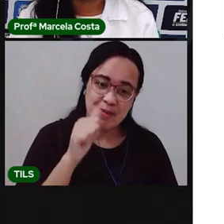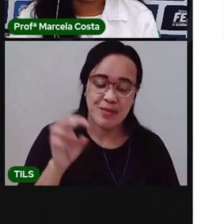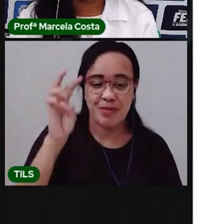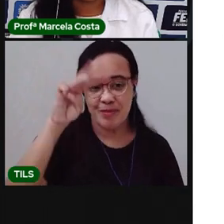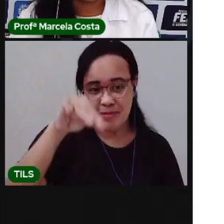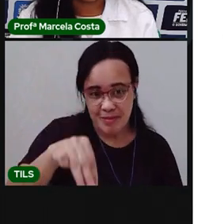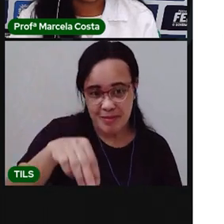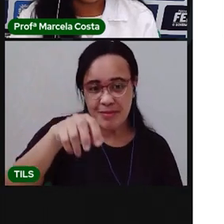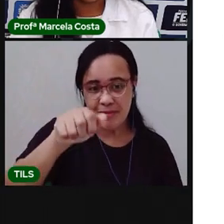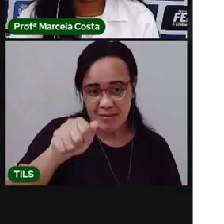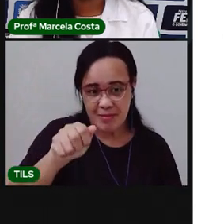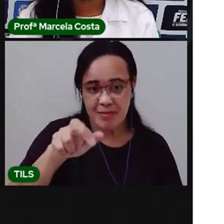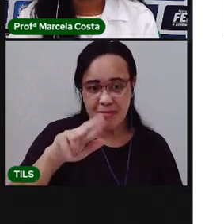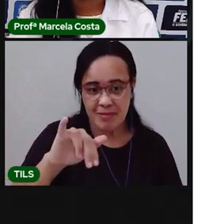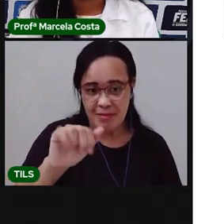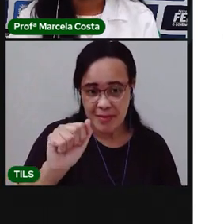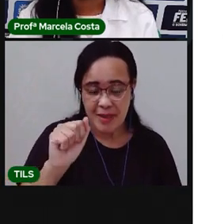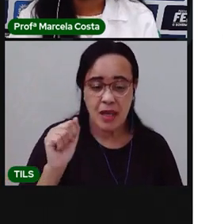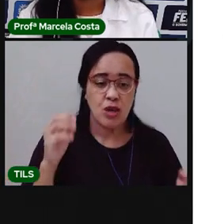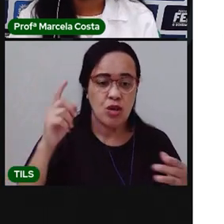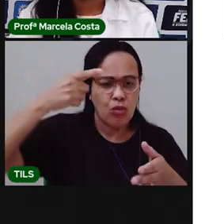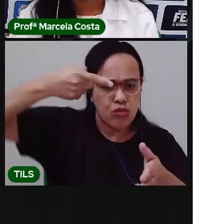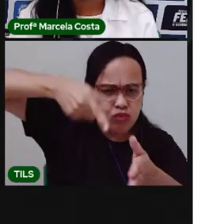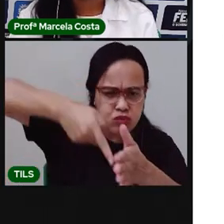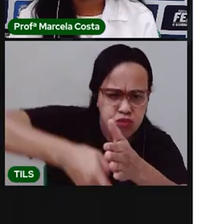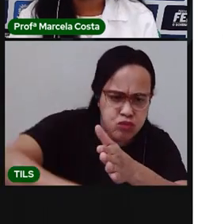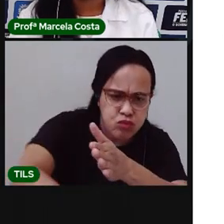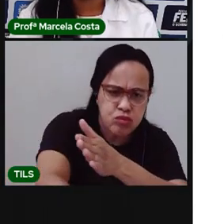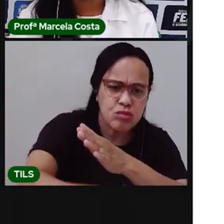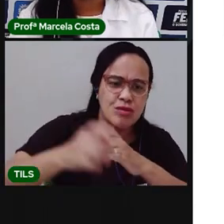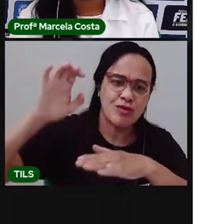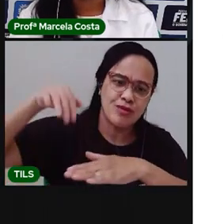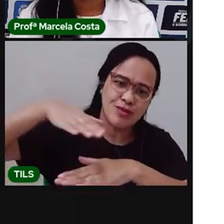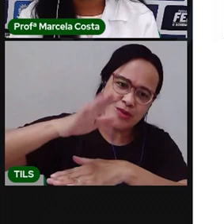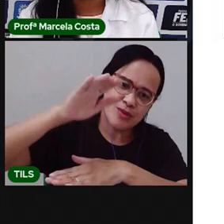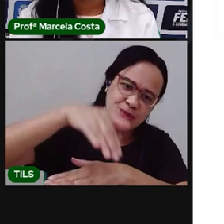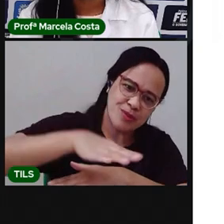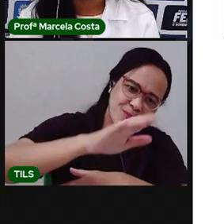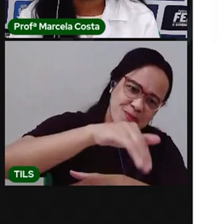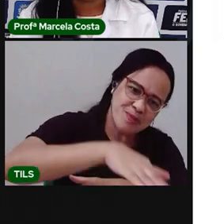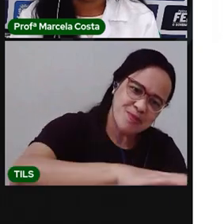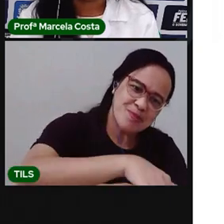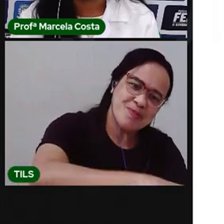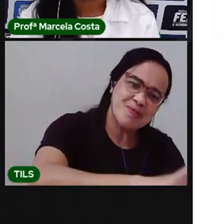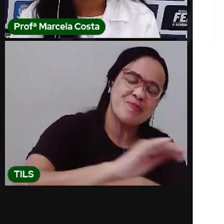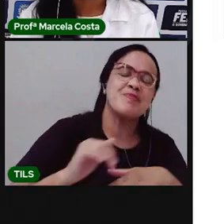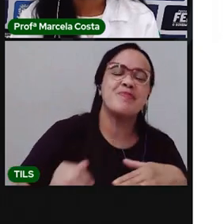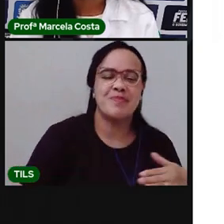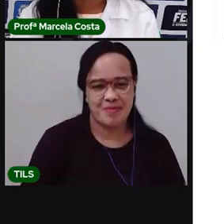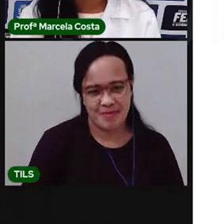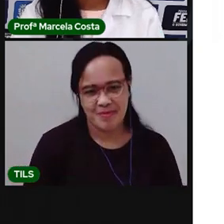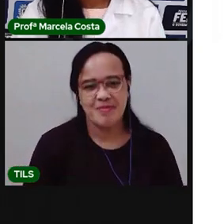Maria do fundo do mar.